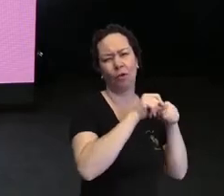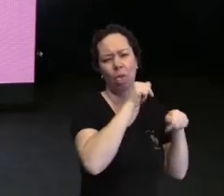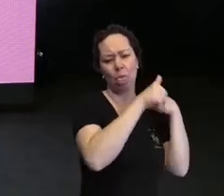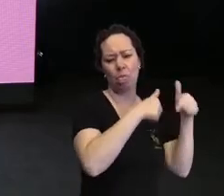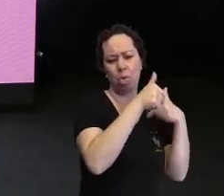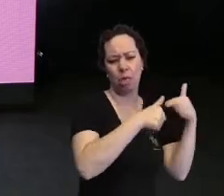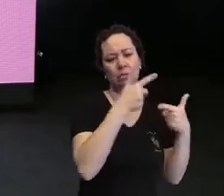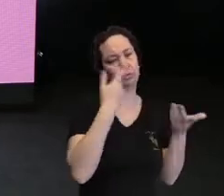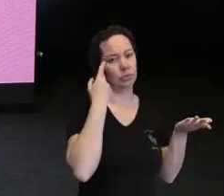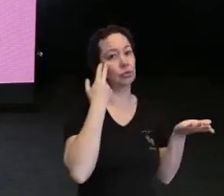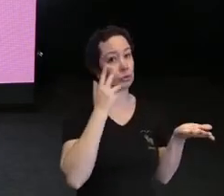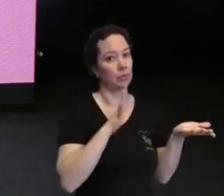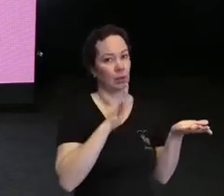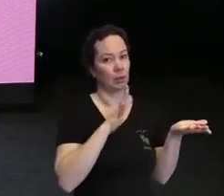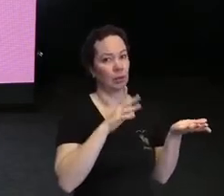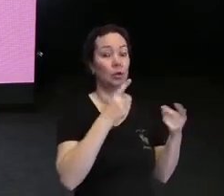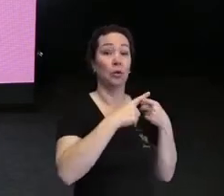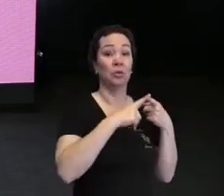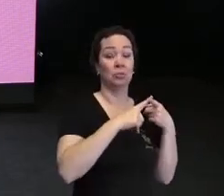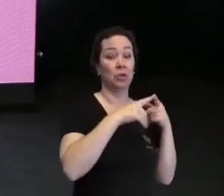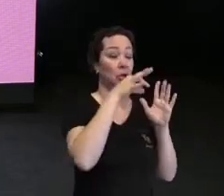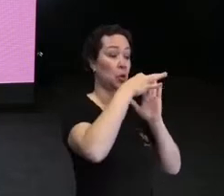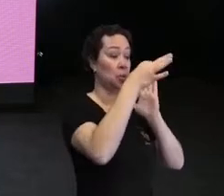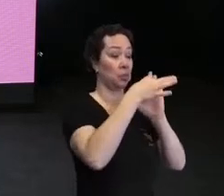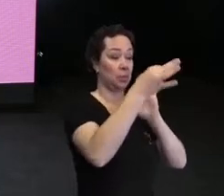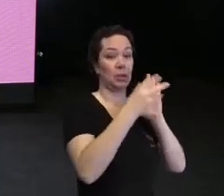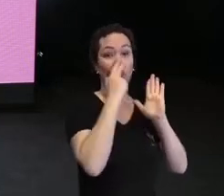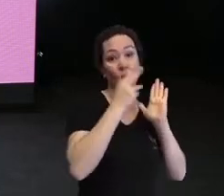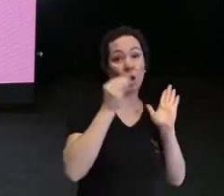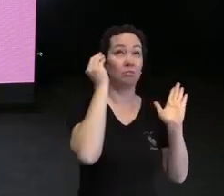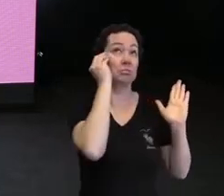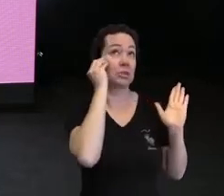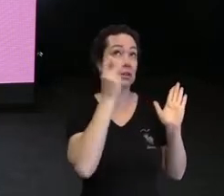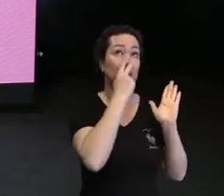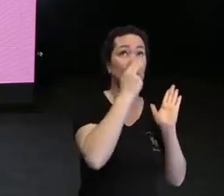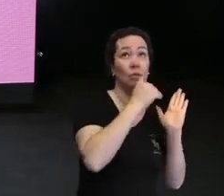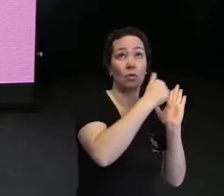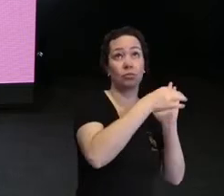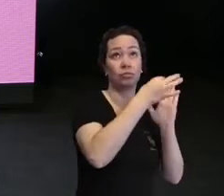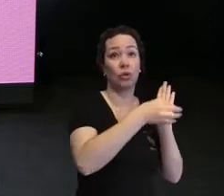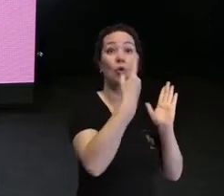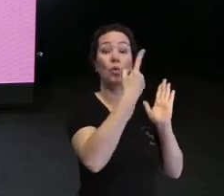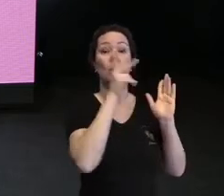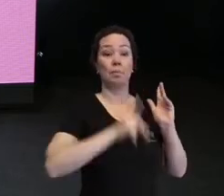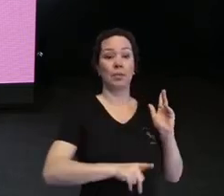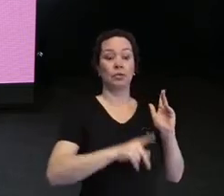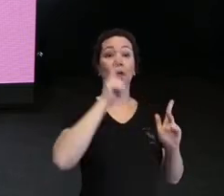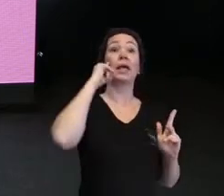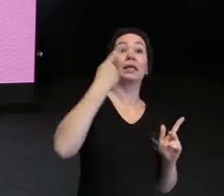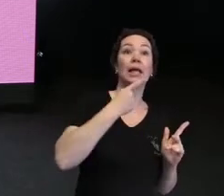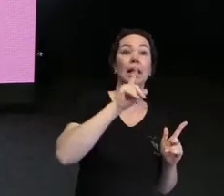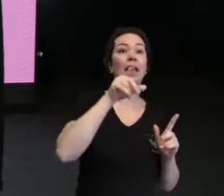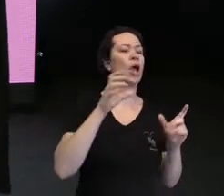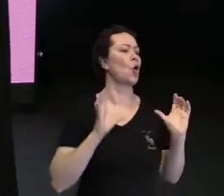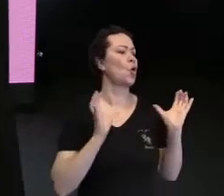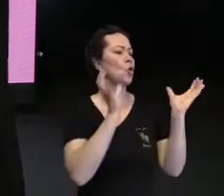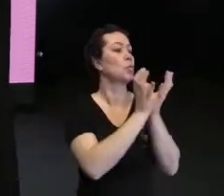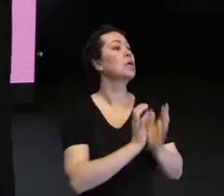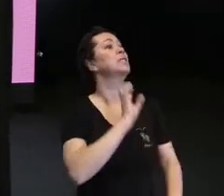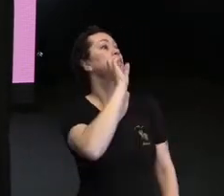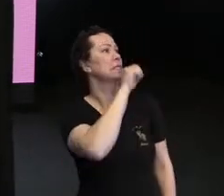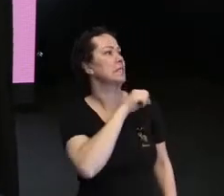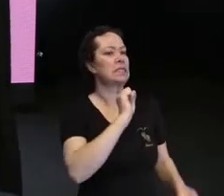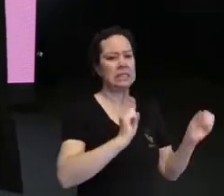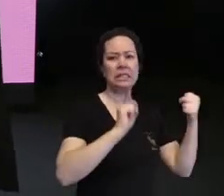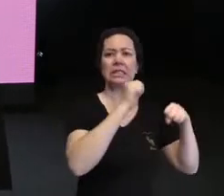Naturalmente. Pontos de vistas iguais, experiências iguais. Uma pessoa dá uma ideia e todo mundo diz, maravilhoso, é isso